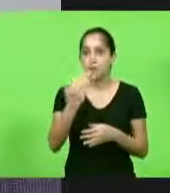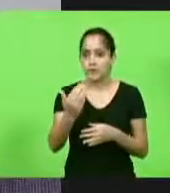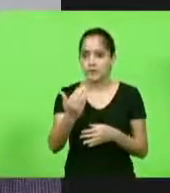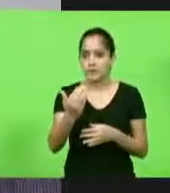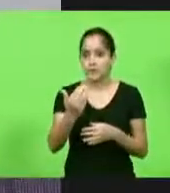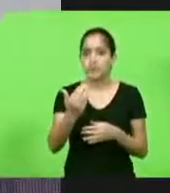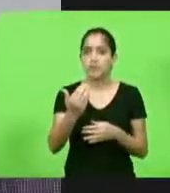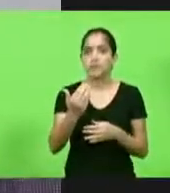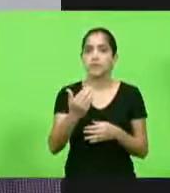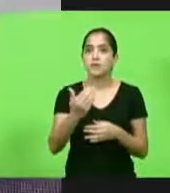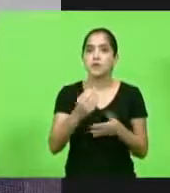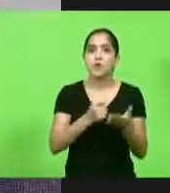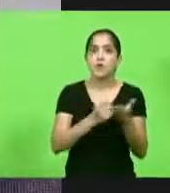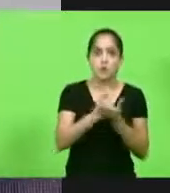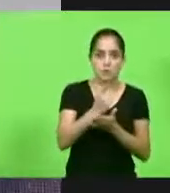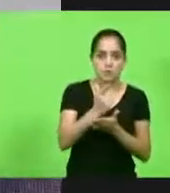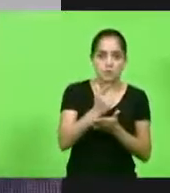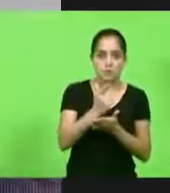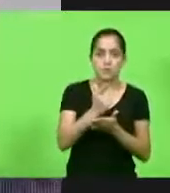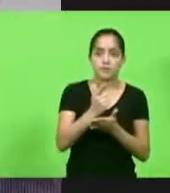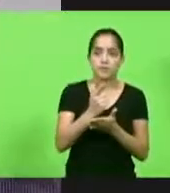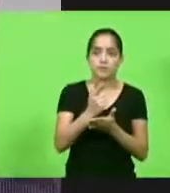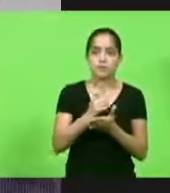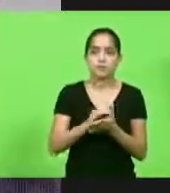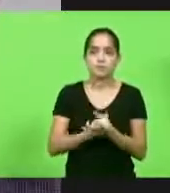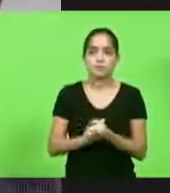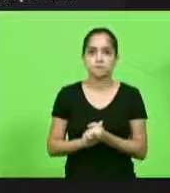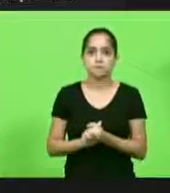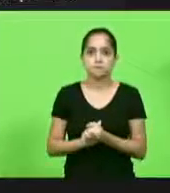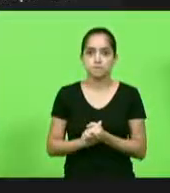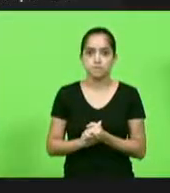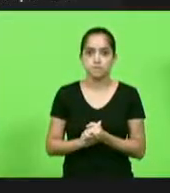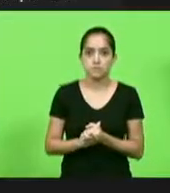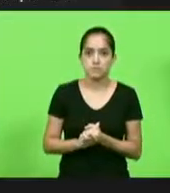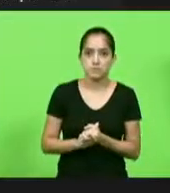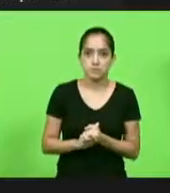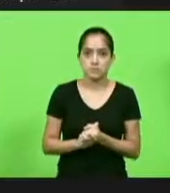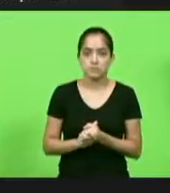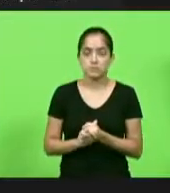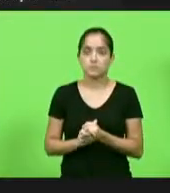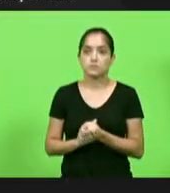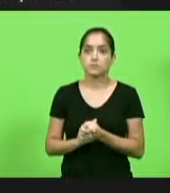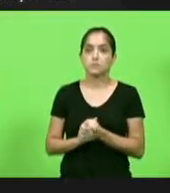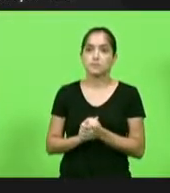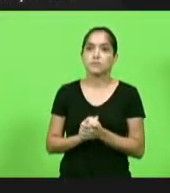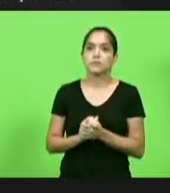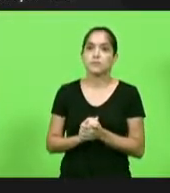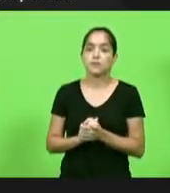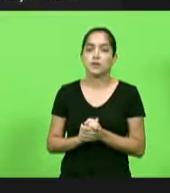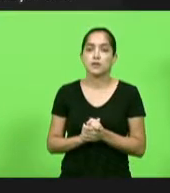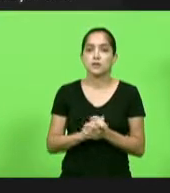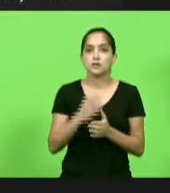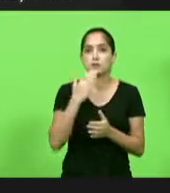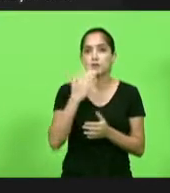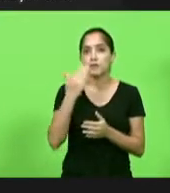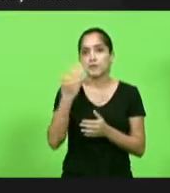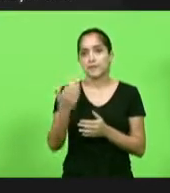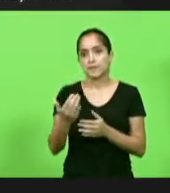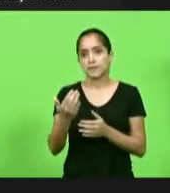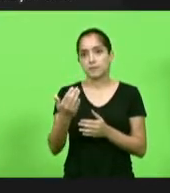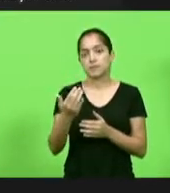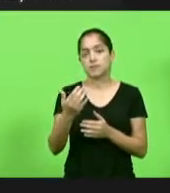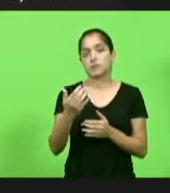pedindo a compra de BTI. Na verdade, o requerimento, ele